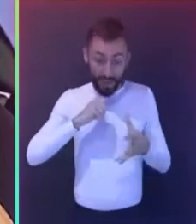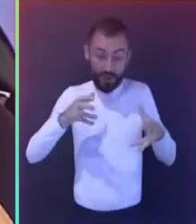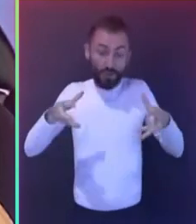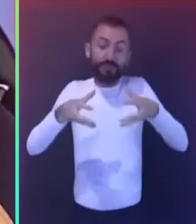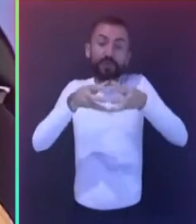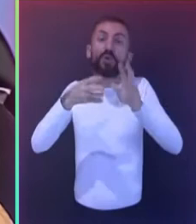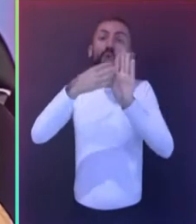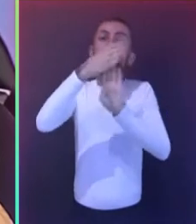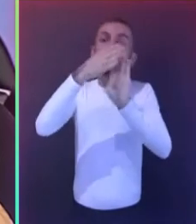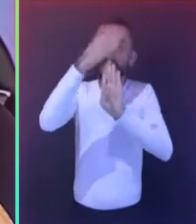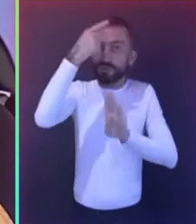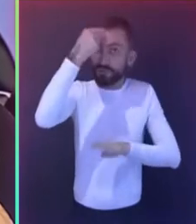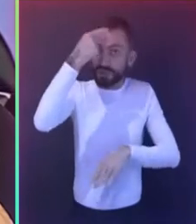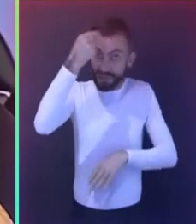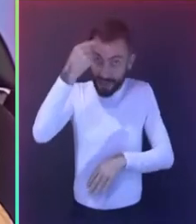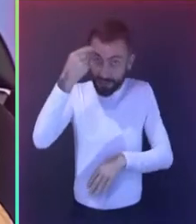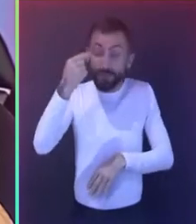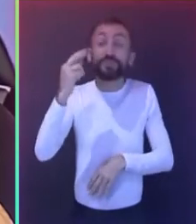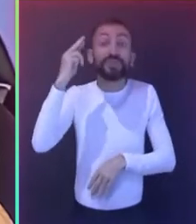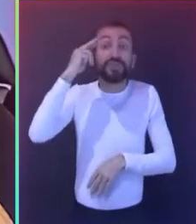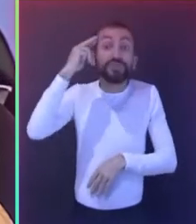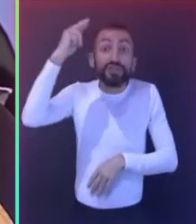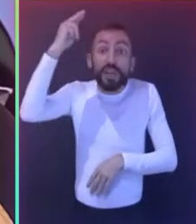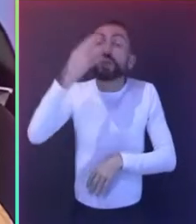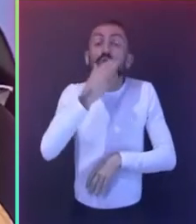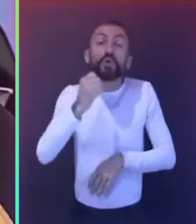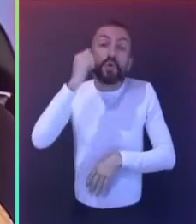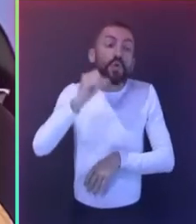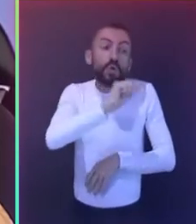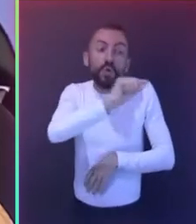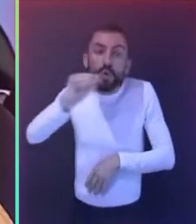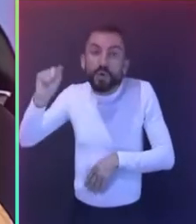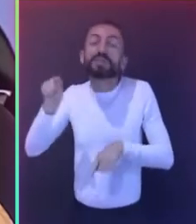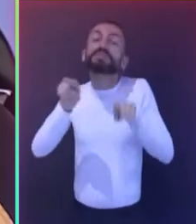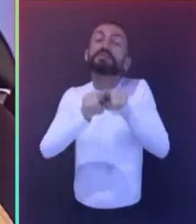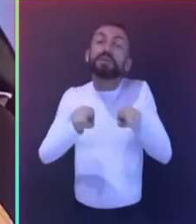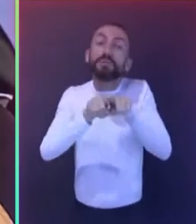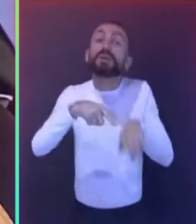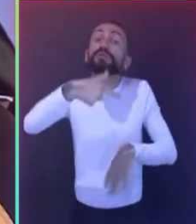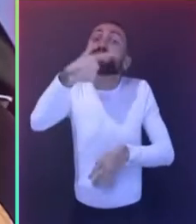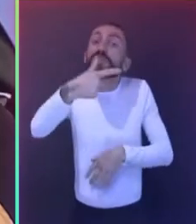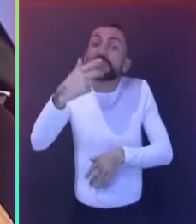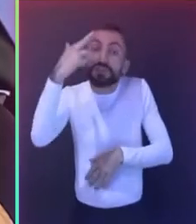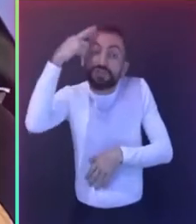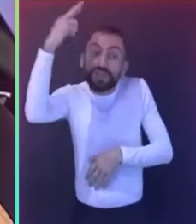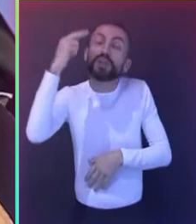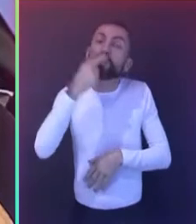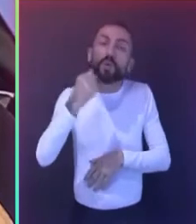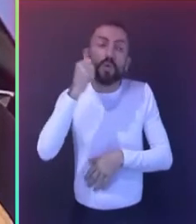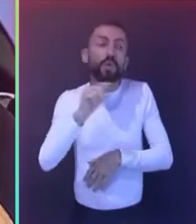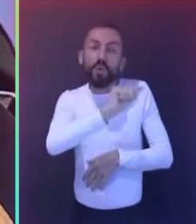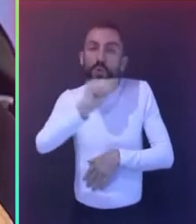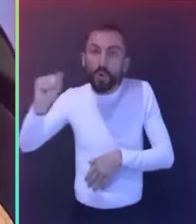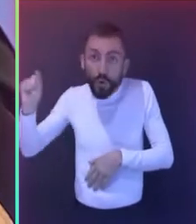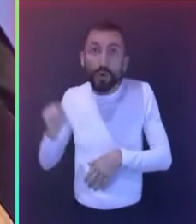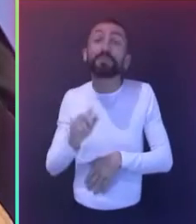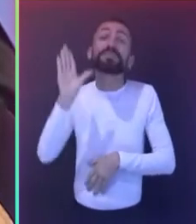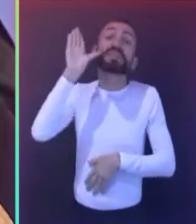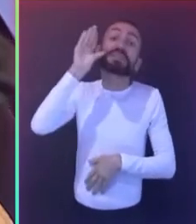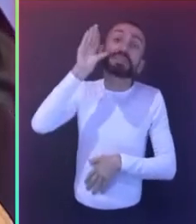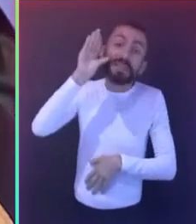da Unesp, diretoras e diretores, vice-diretoras e vice-diretores, servidores